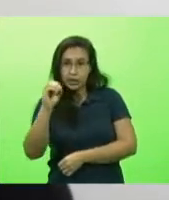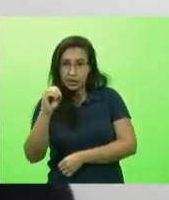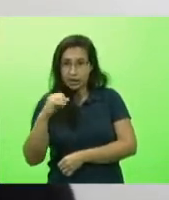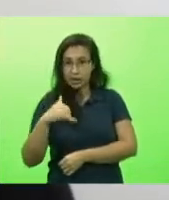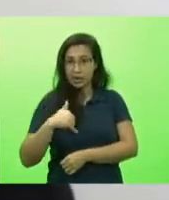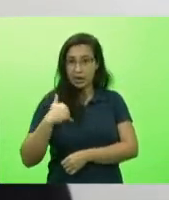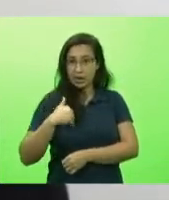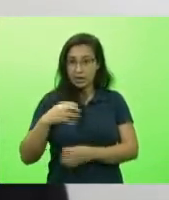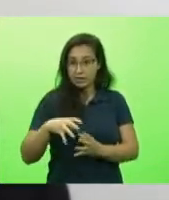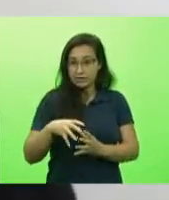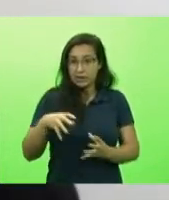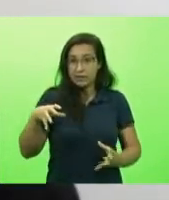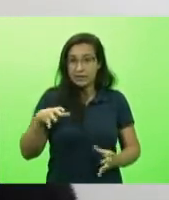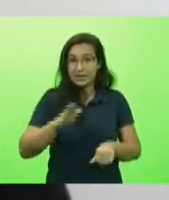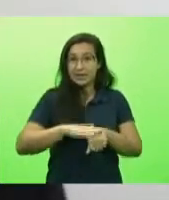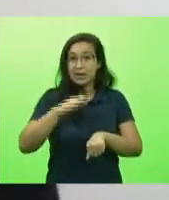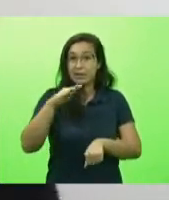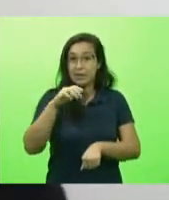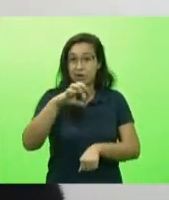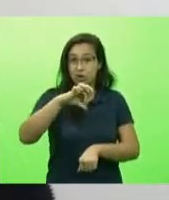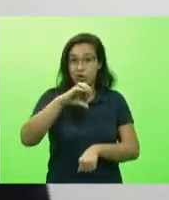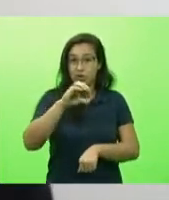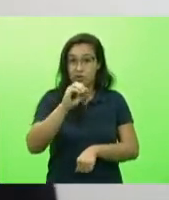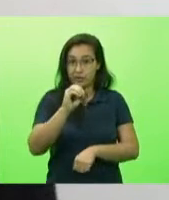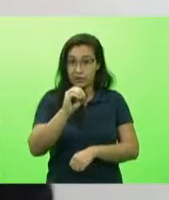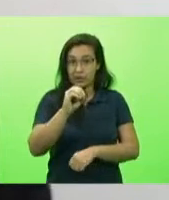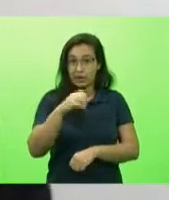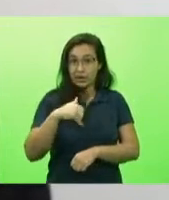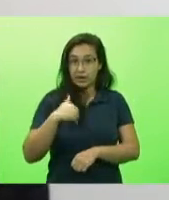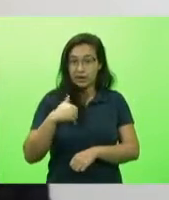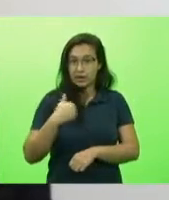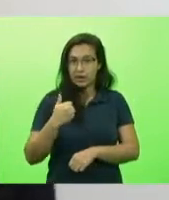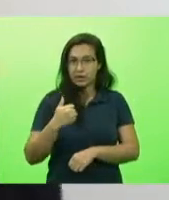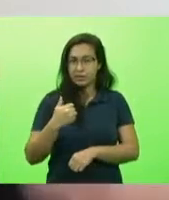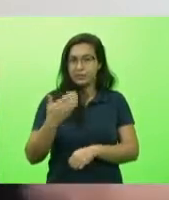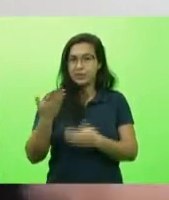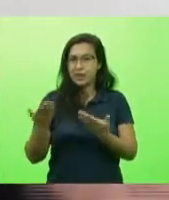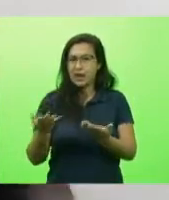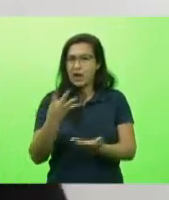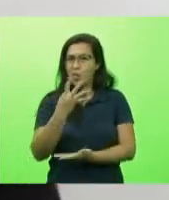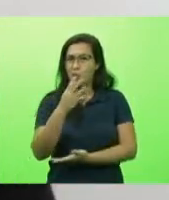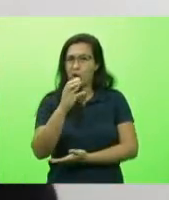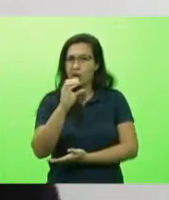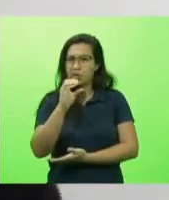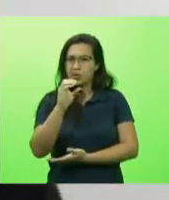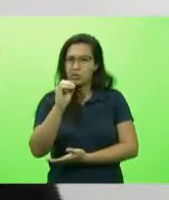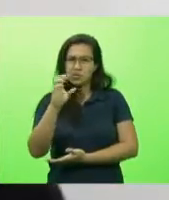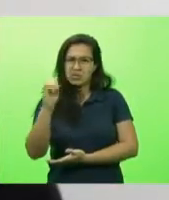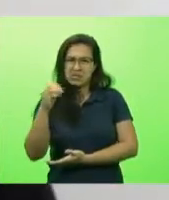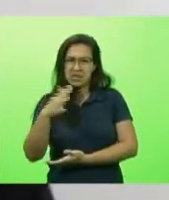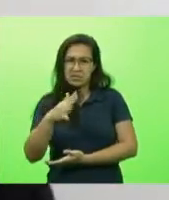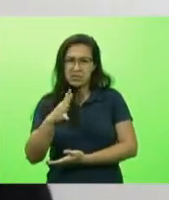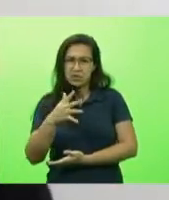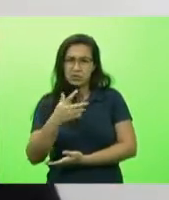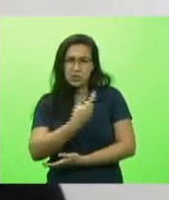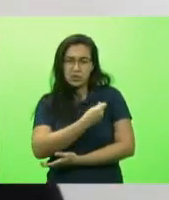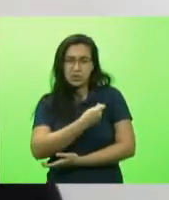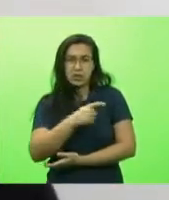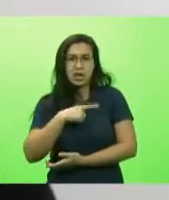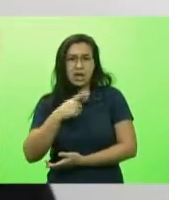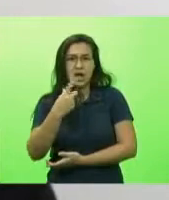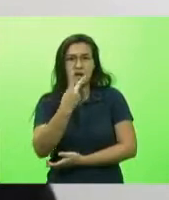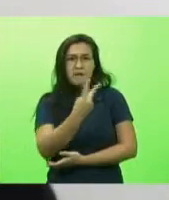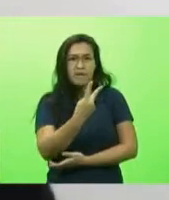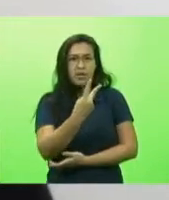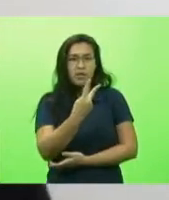mais de 90 anos recebeu 400 e poucas doses tem 21 salas de vacina secretário